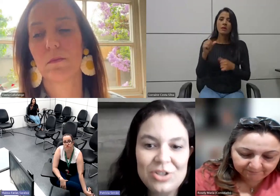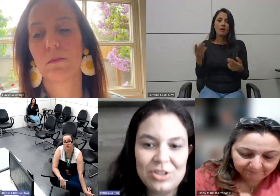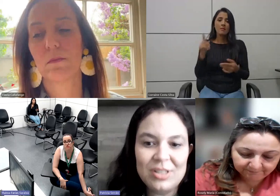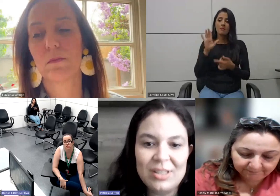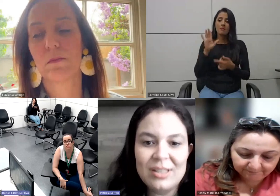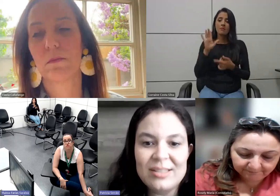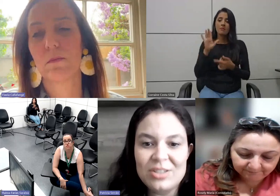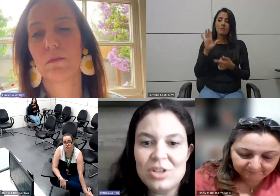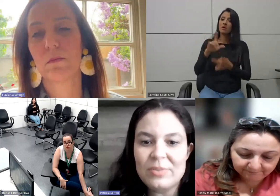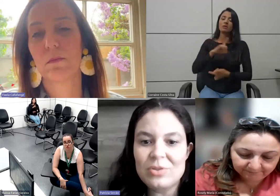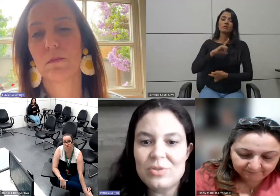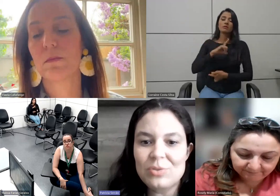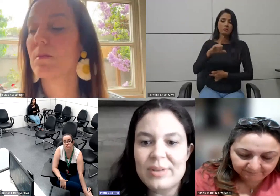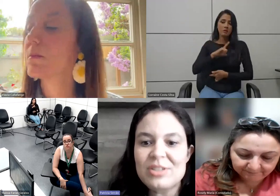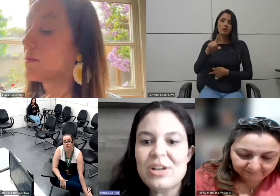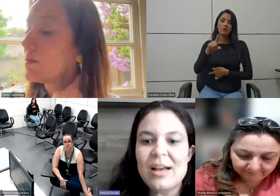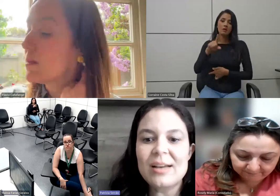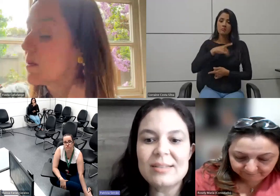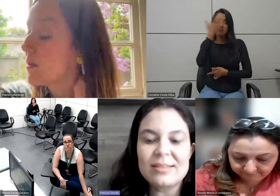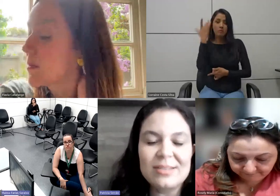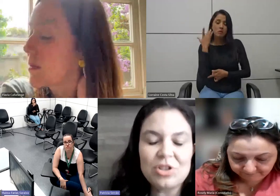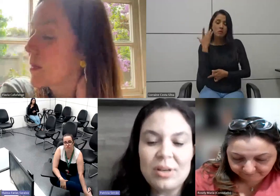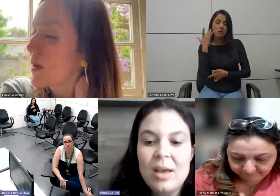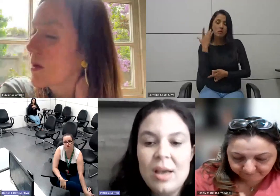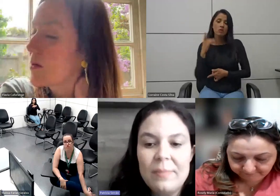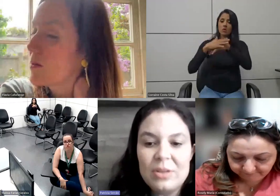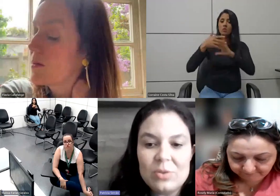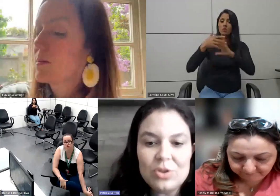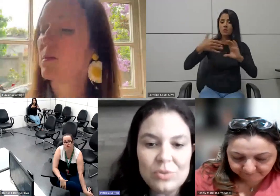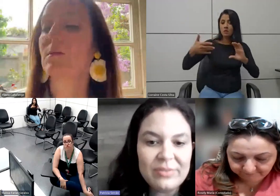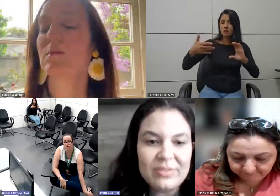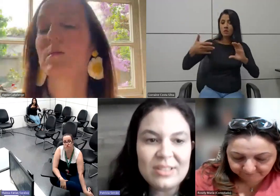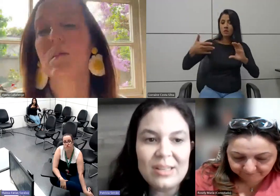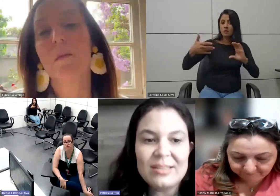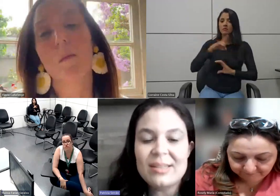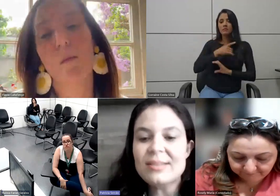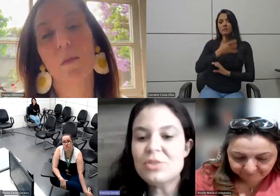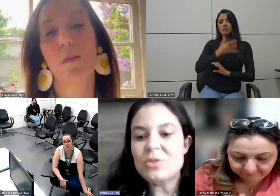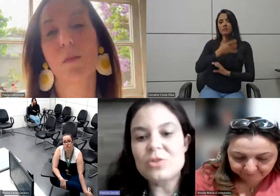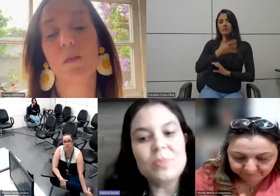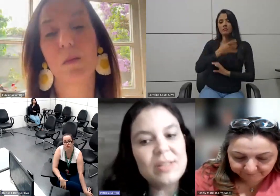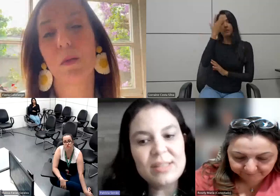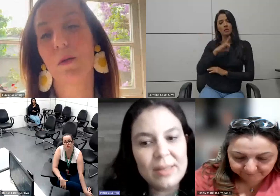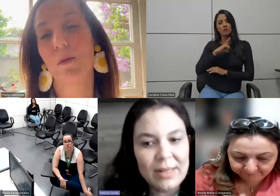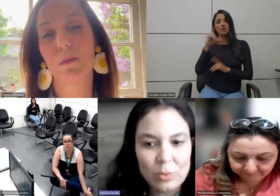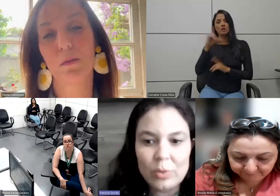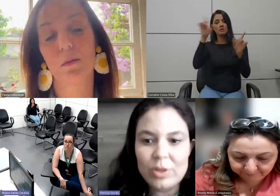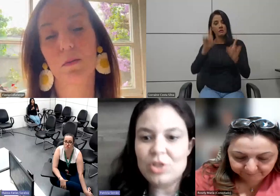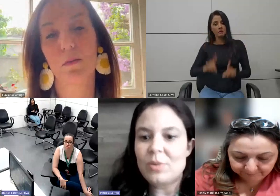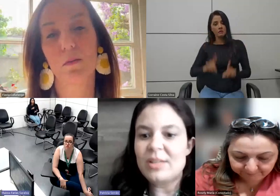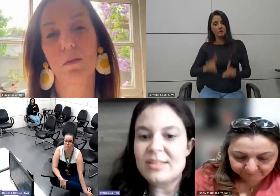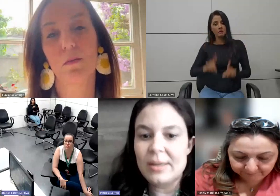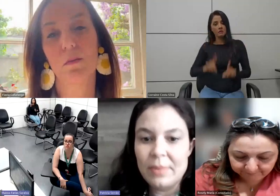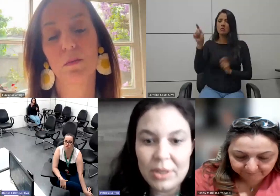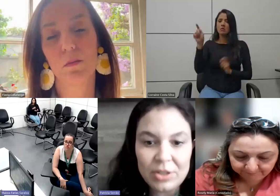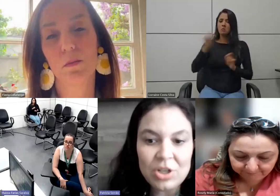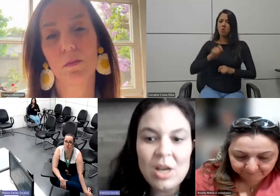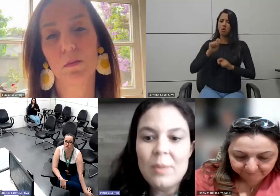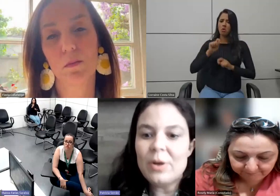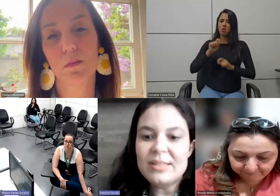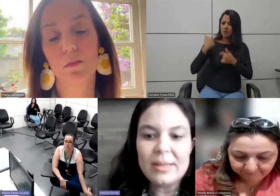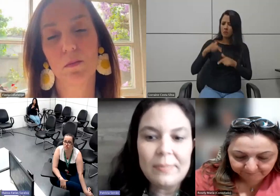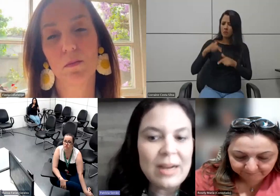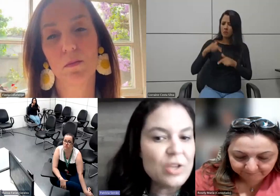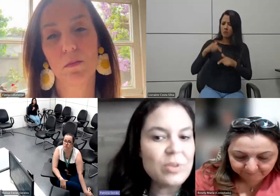mostrar que existe, que existem pessoas com doenças raras, existem pessoas com deficiência, que essas pessoas podem ser trabalhadores, podem ser